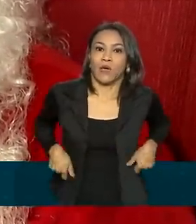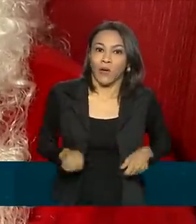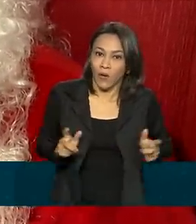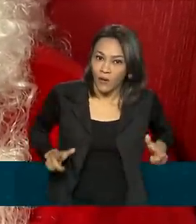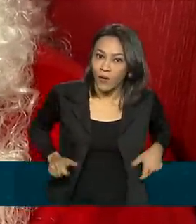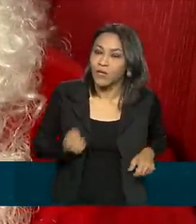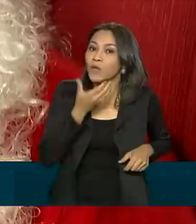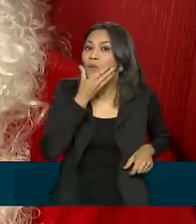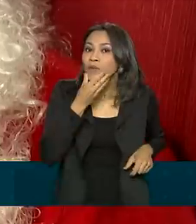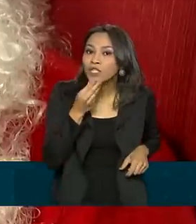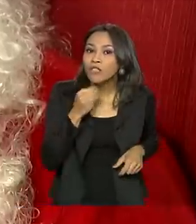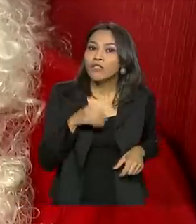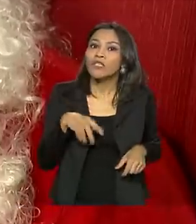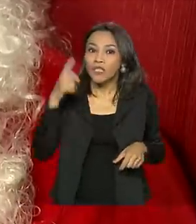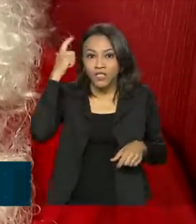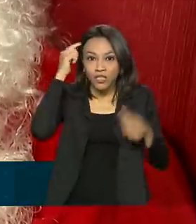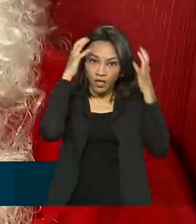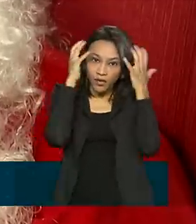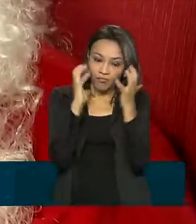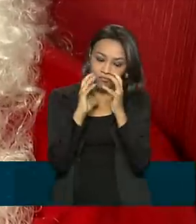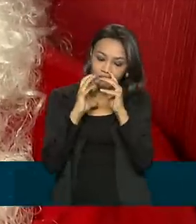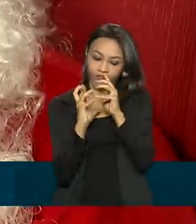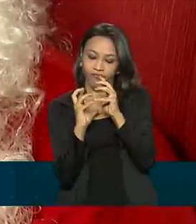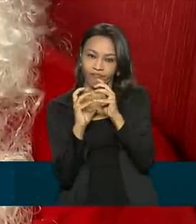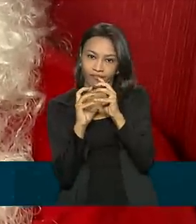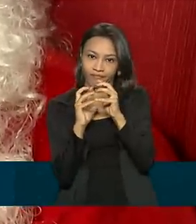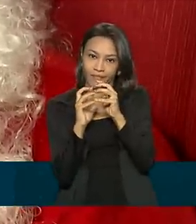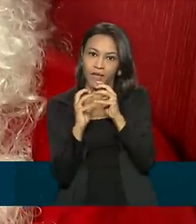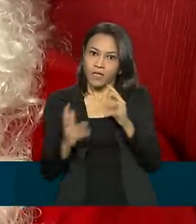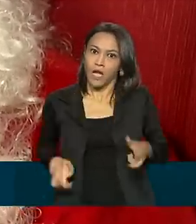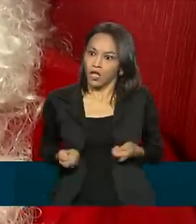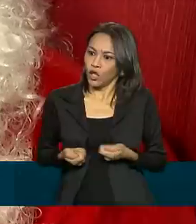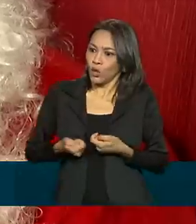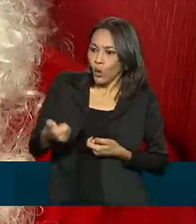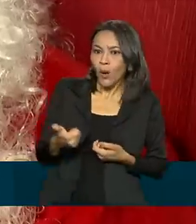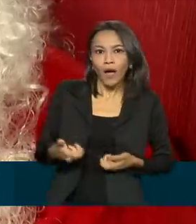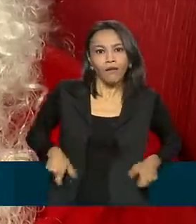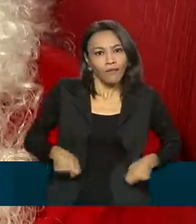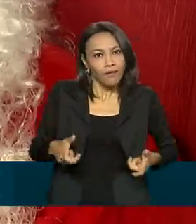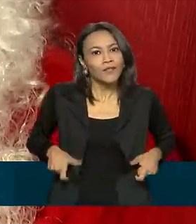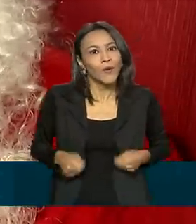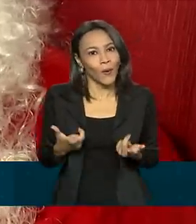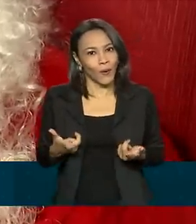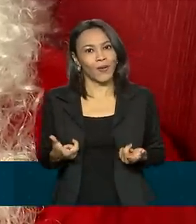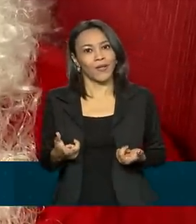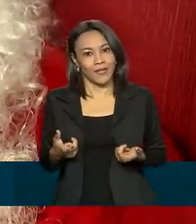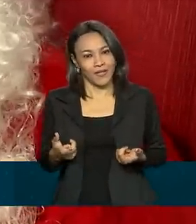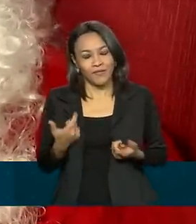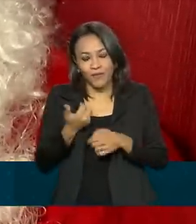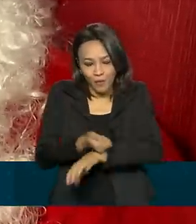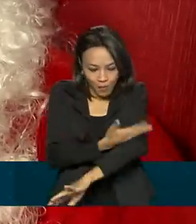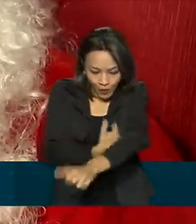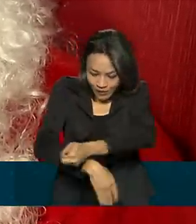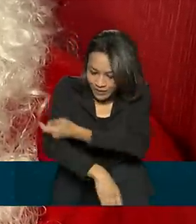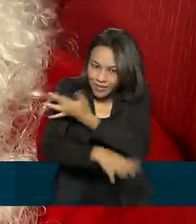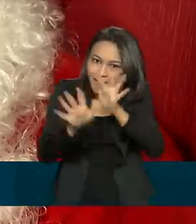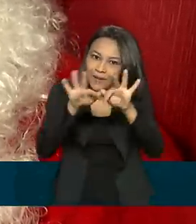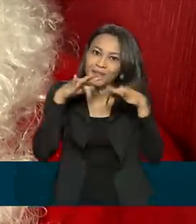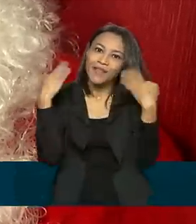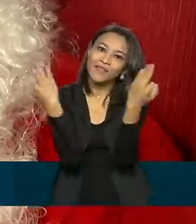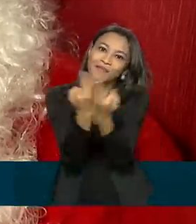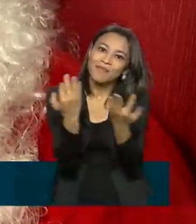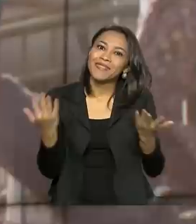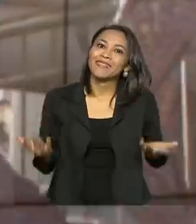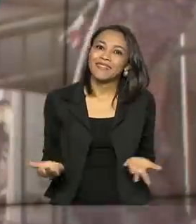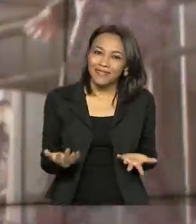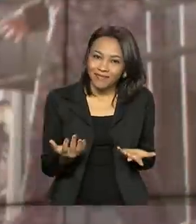garoto que tinha paralisia cerebral, que doaram a cadeira de rodas para ele. A moção da família, quando nós chegamos lá com